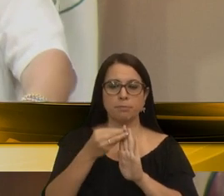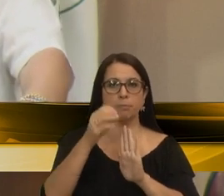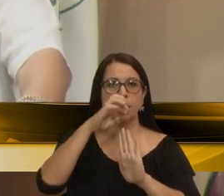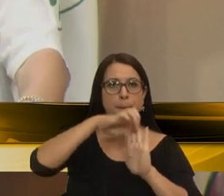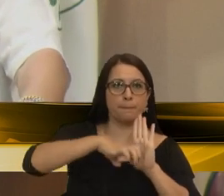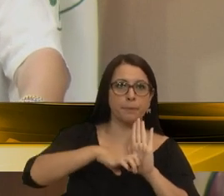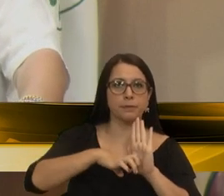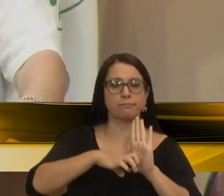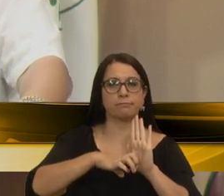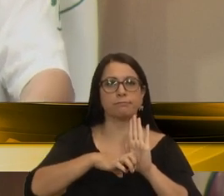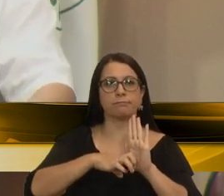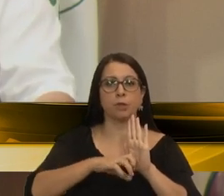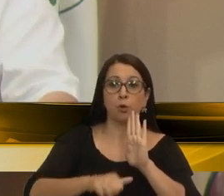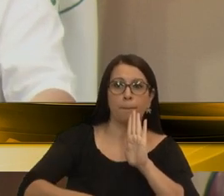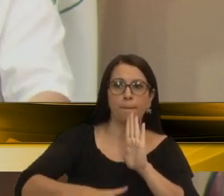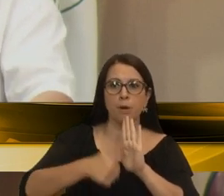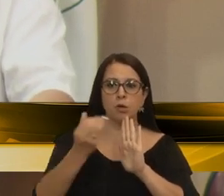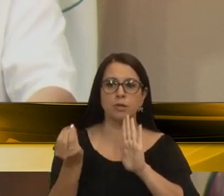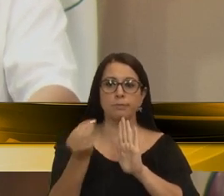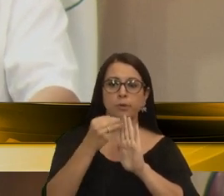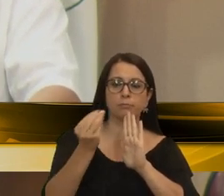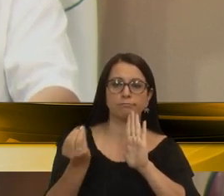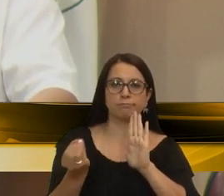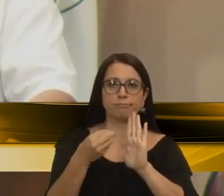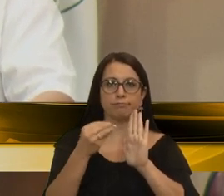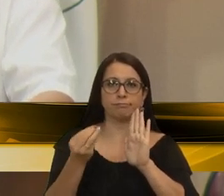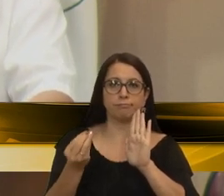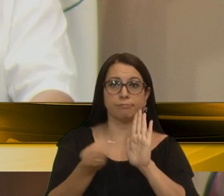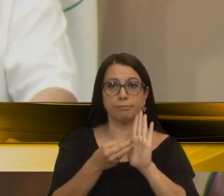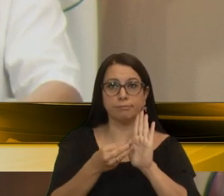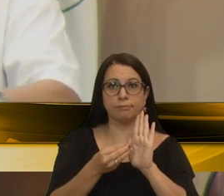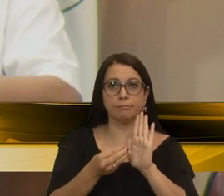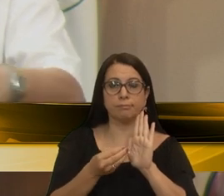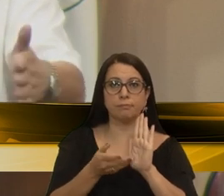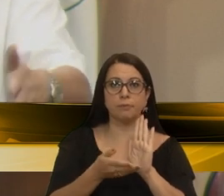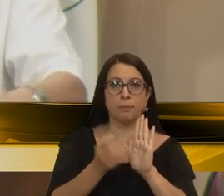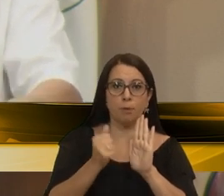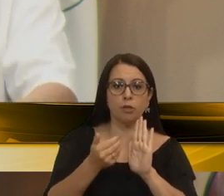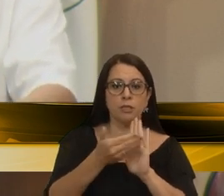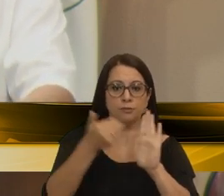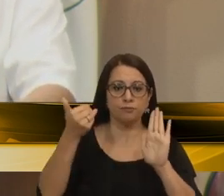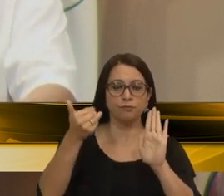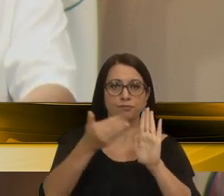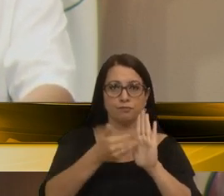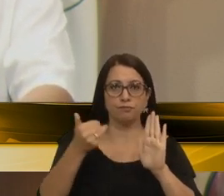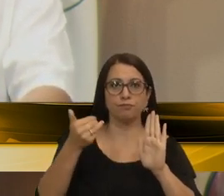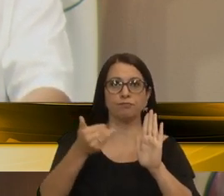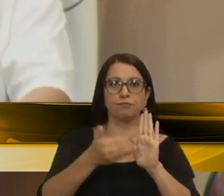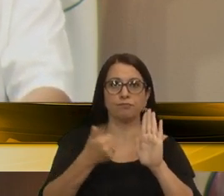pode sofrer melhorias, pode sofrer retirada de